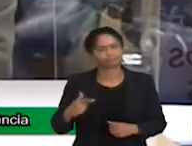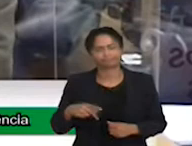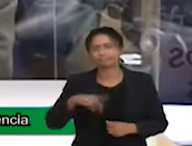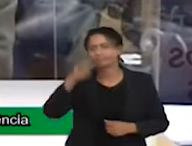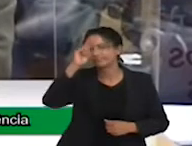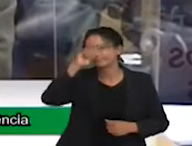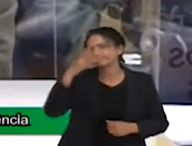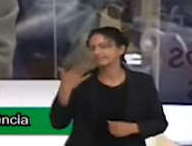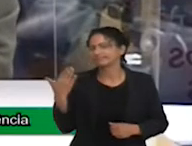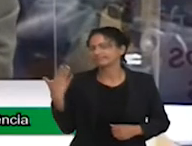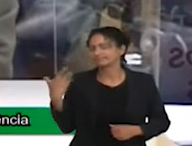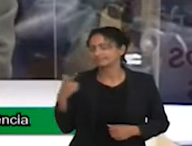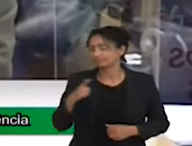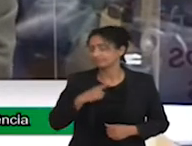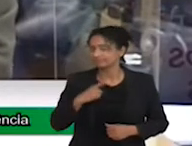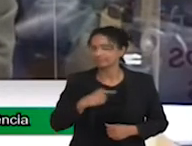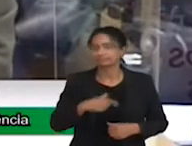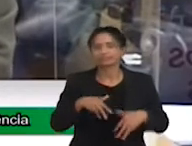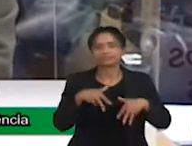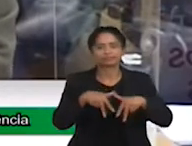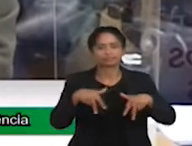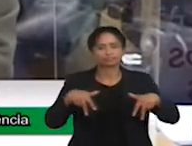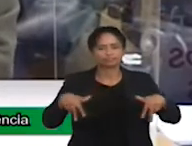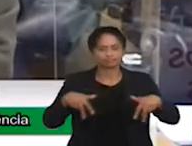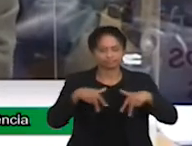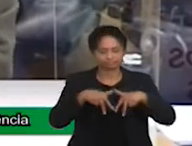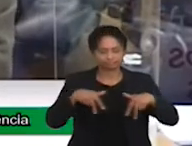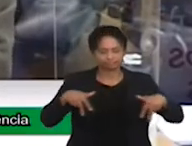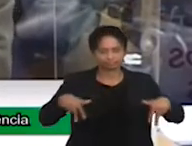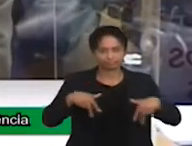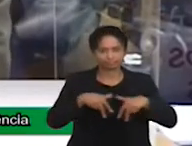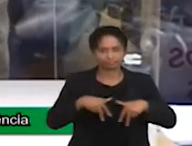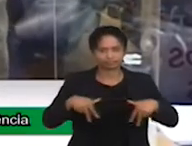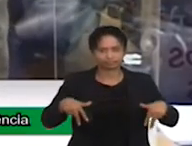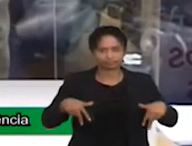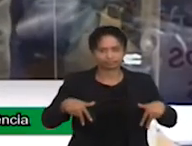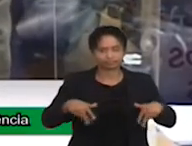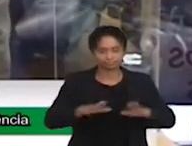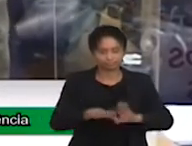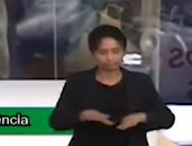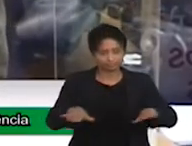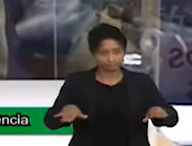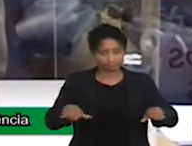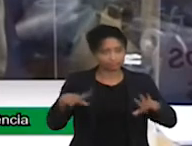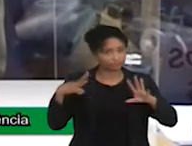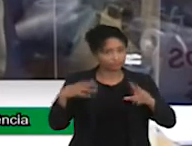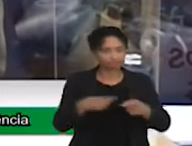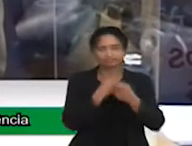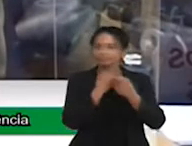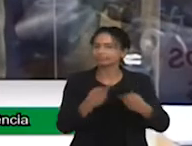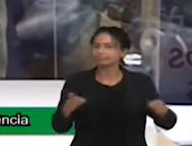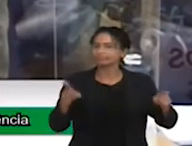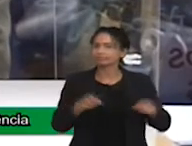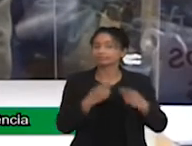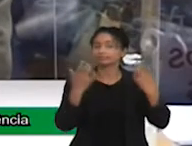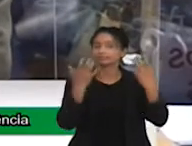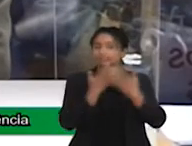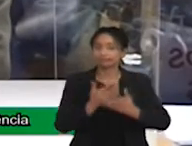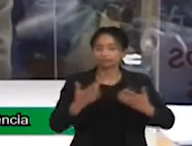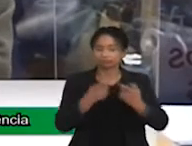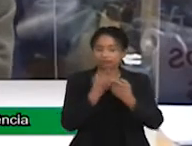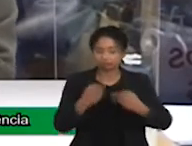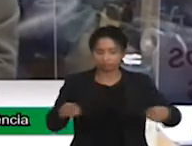para cantar o hino nacional na época, então deixava as crianças, os amigos, e esvaziar